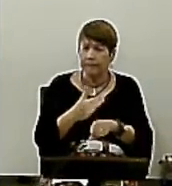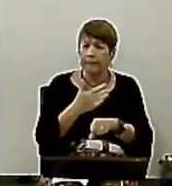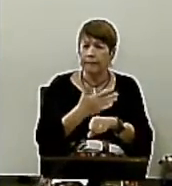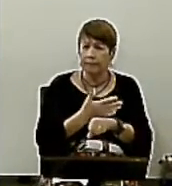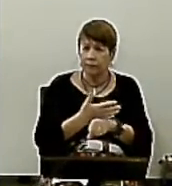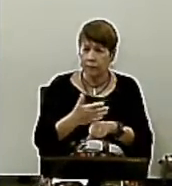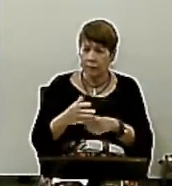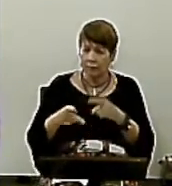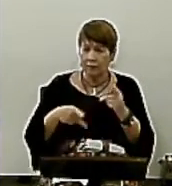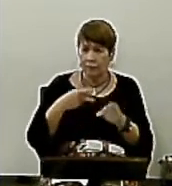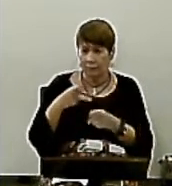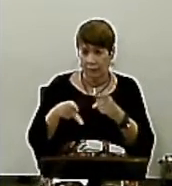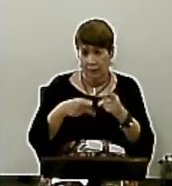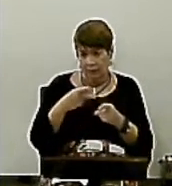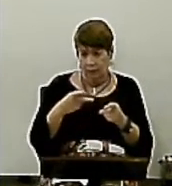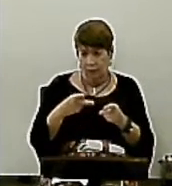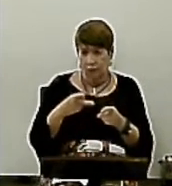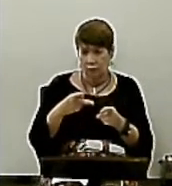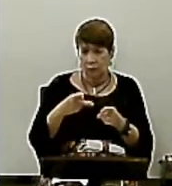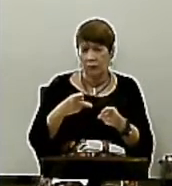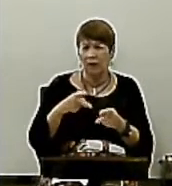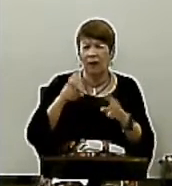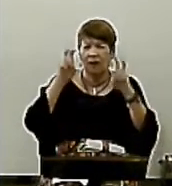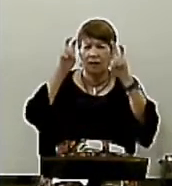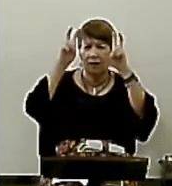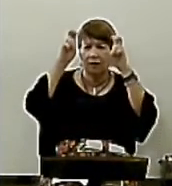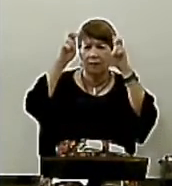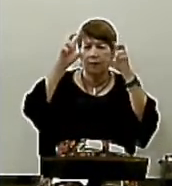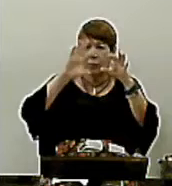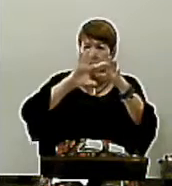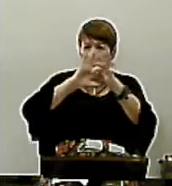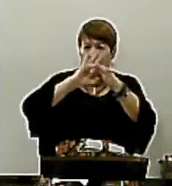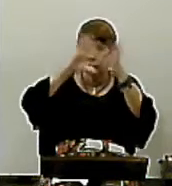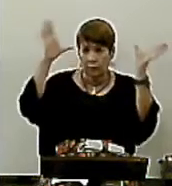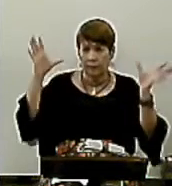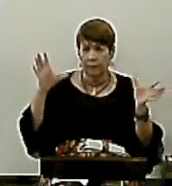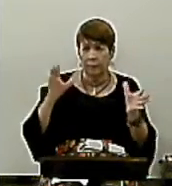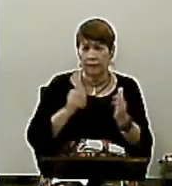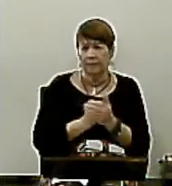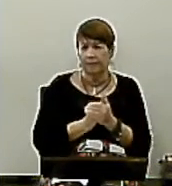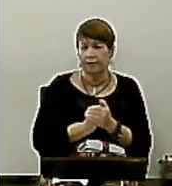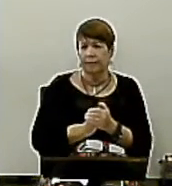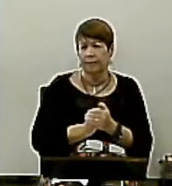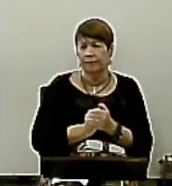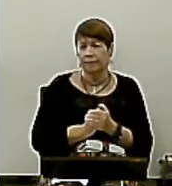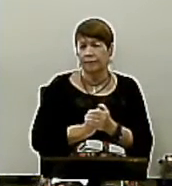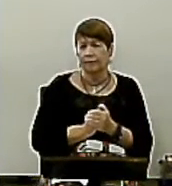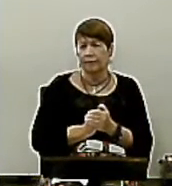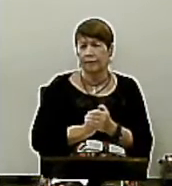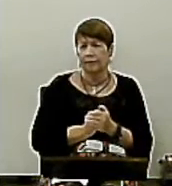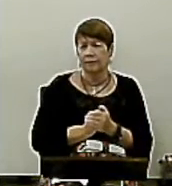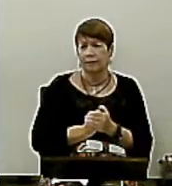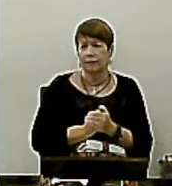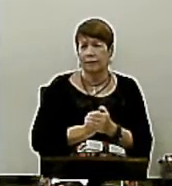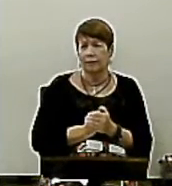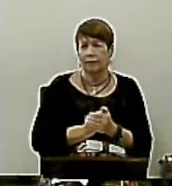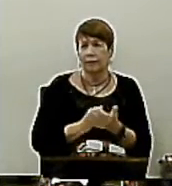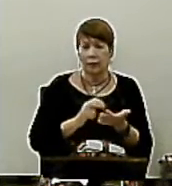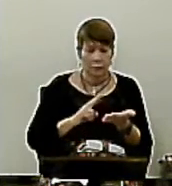Falando dessa liberdade E ele introduz a parte prática da sua epístola